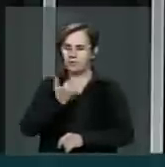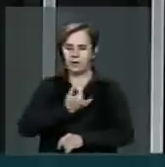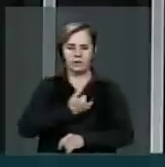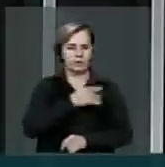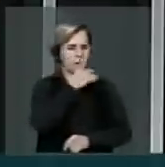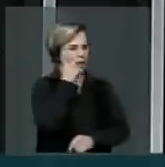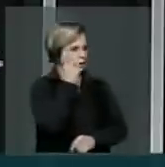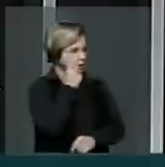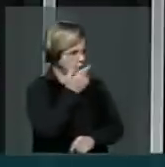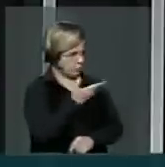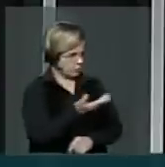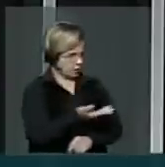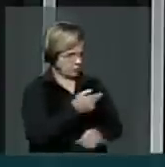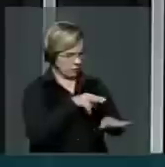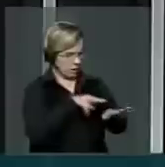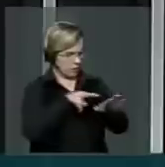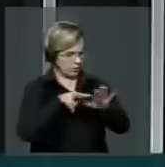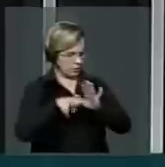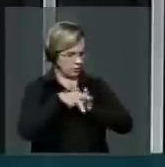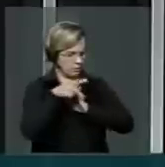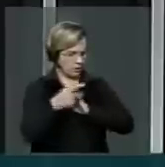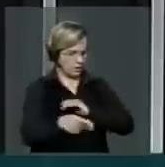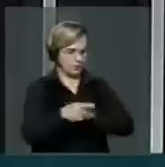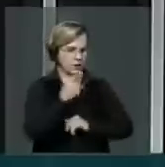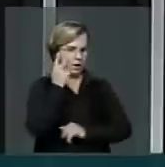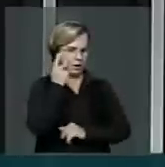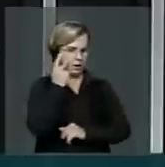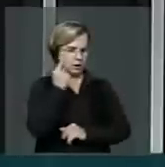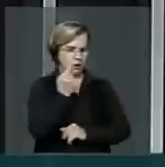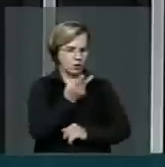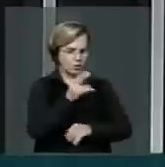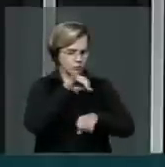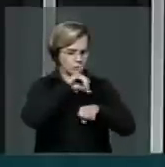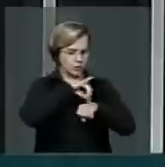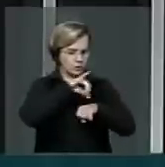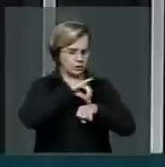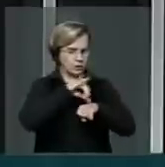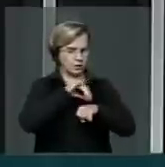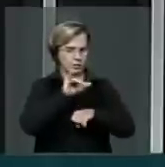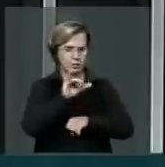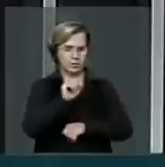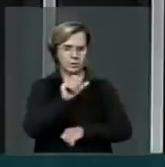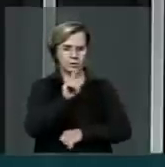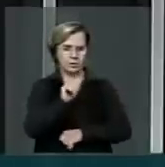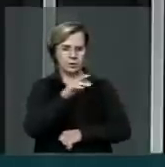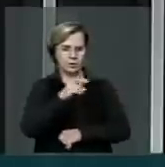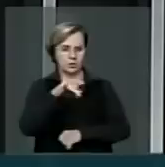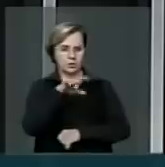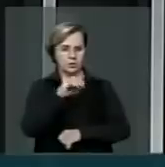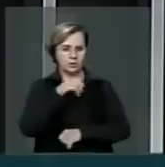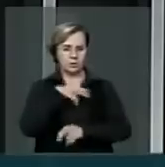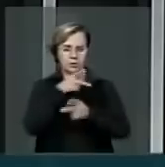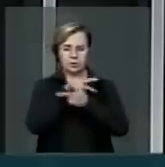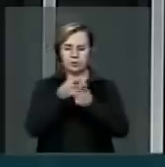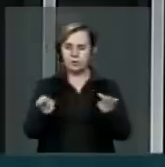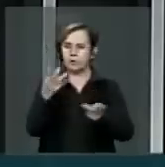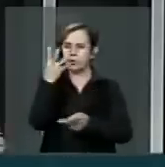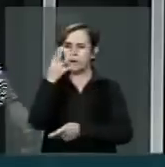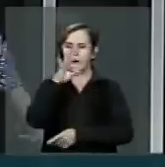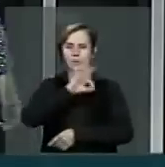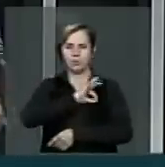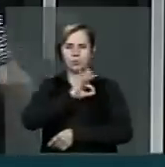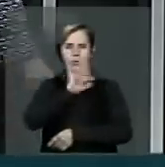esta semana aqui em Fortaleza os dois centros islâmicos receberam visitas de quatro policiais